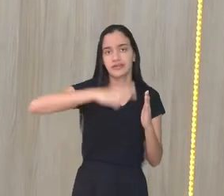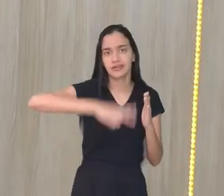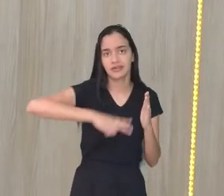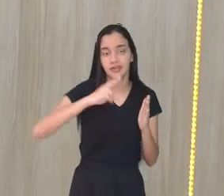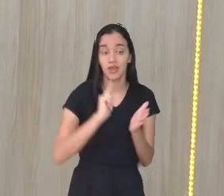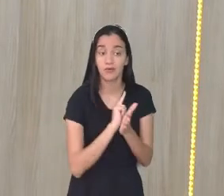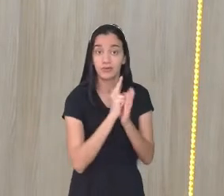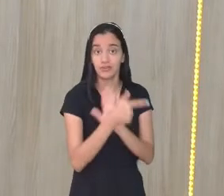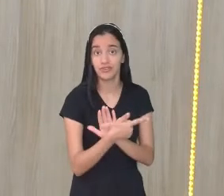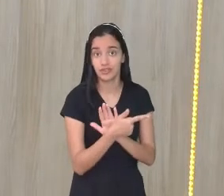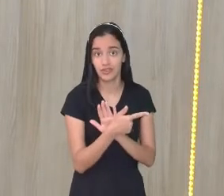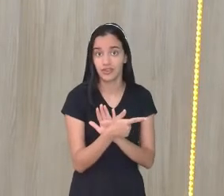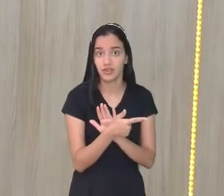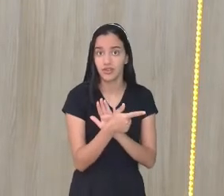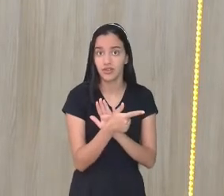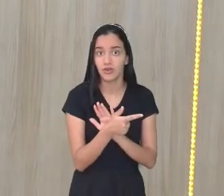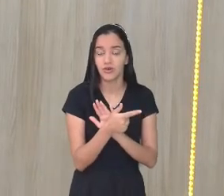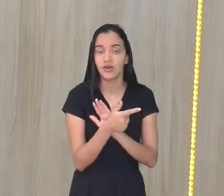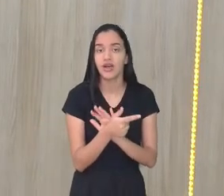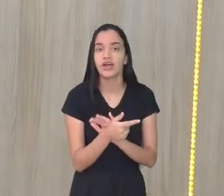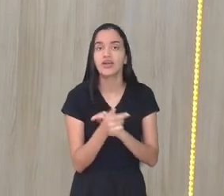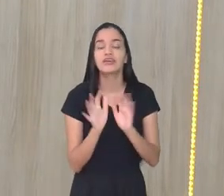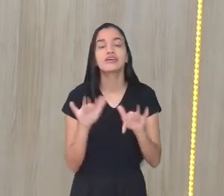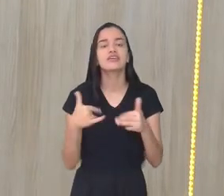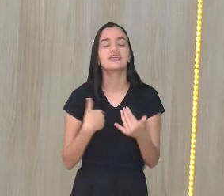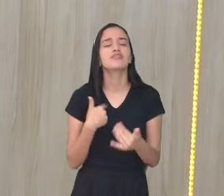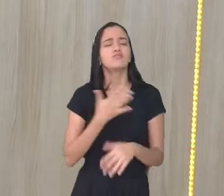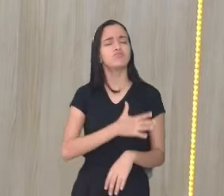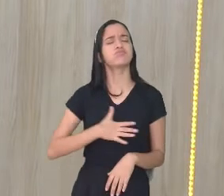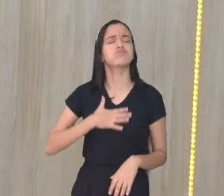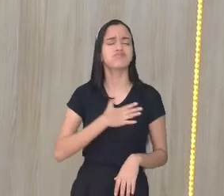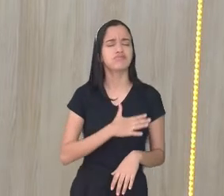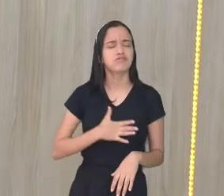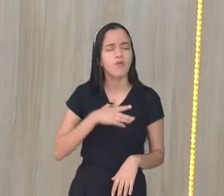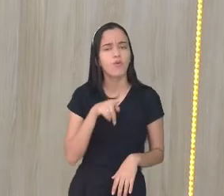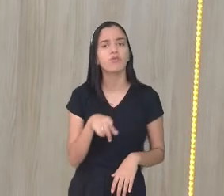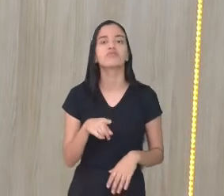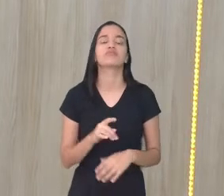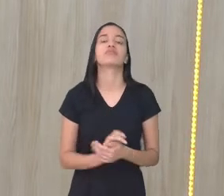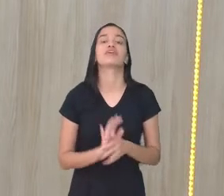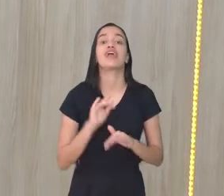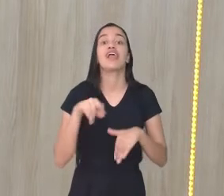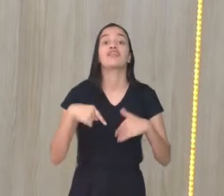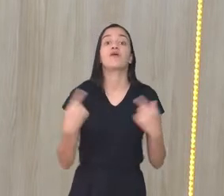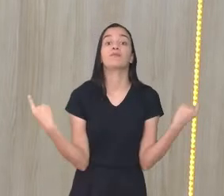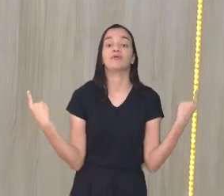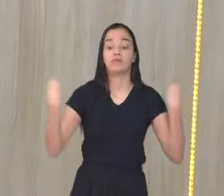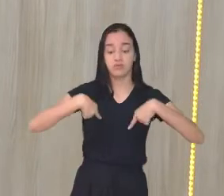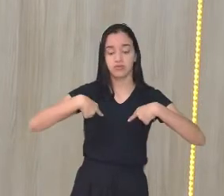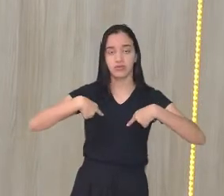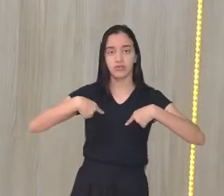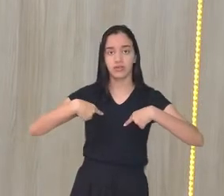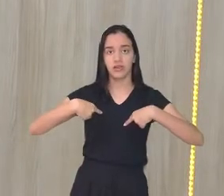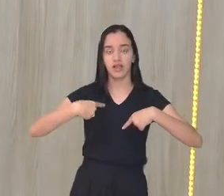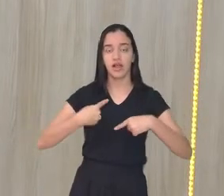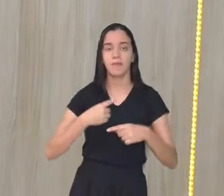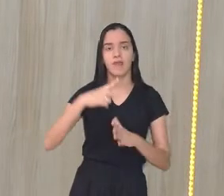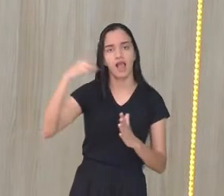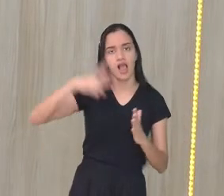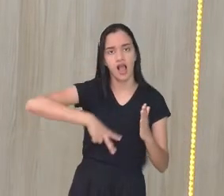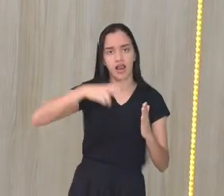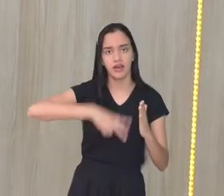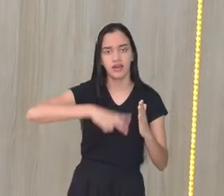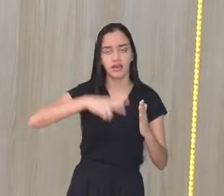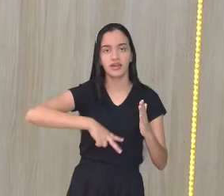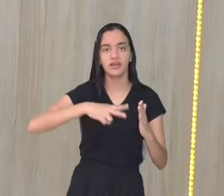gênero que te atrai, não é, que te dá prazer. E aí, depois, se desafia, não é, a ler